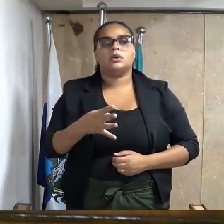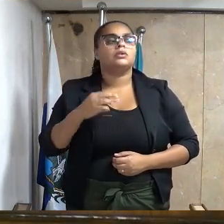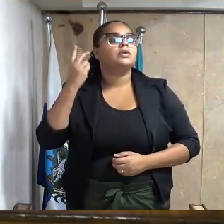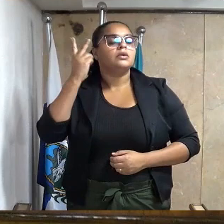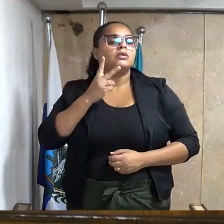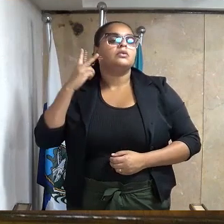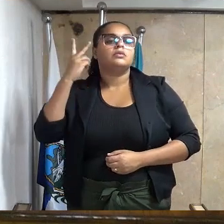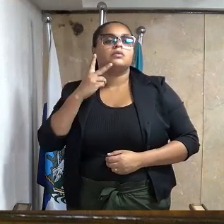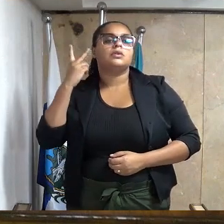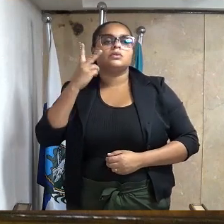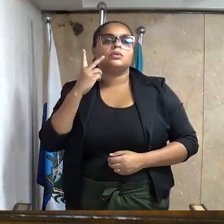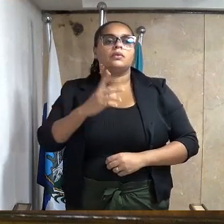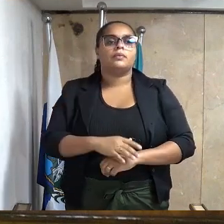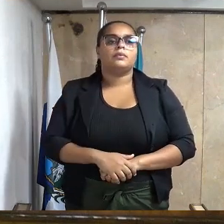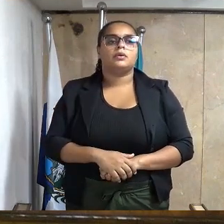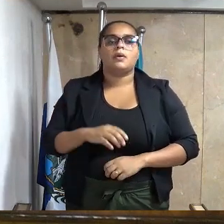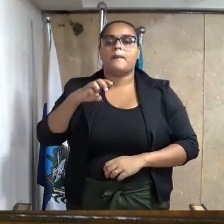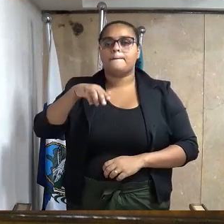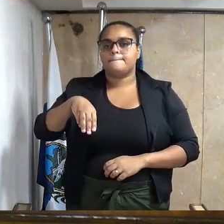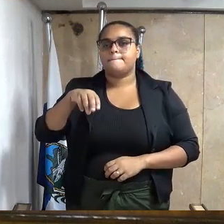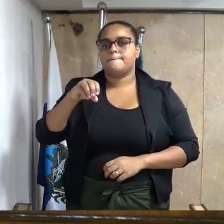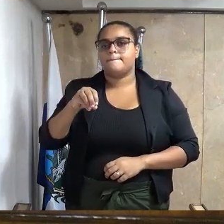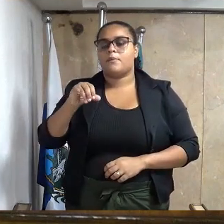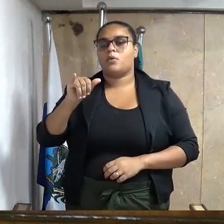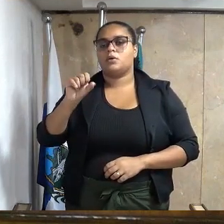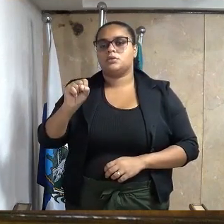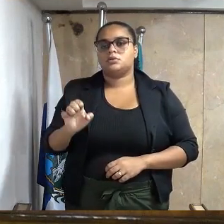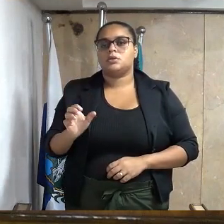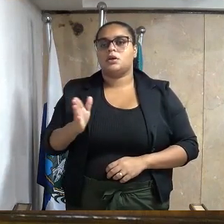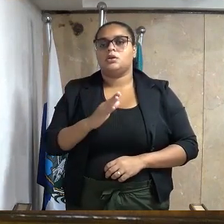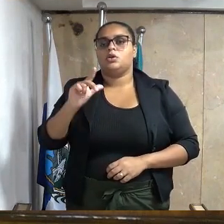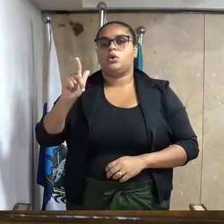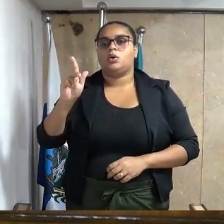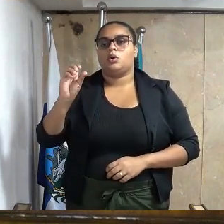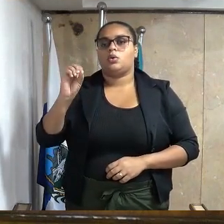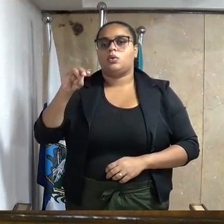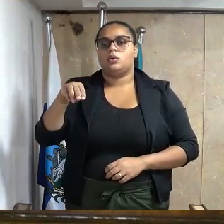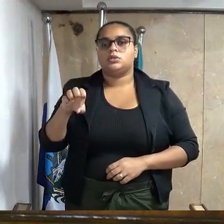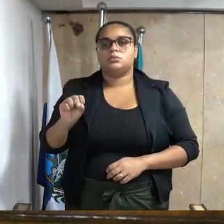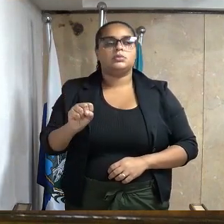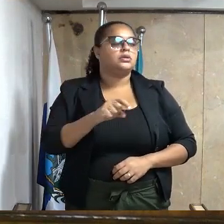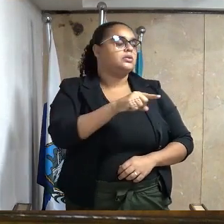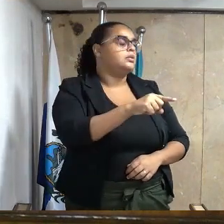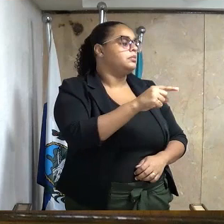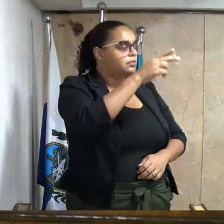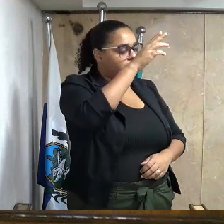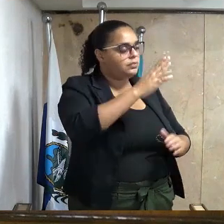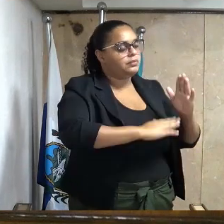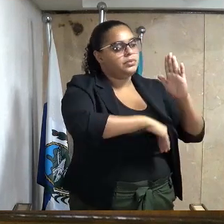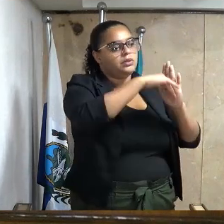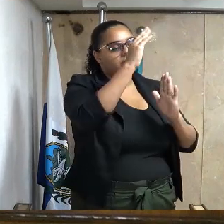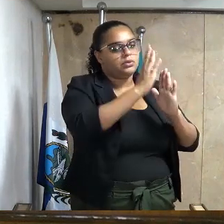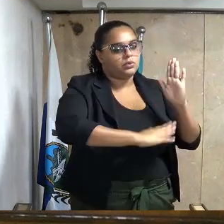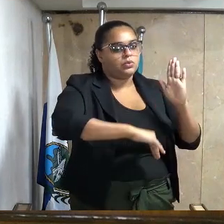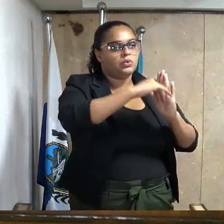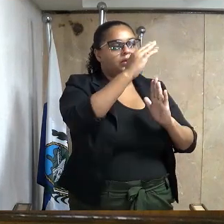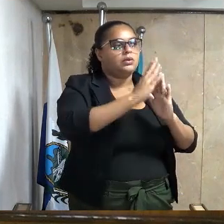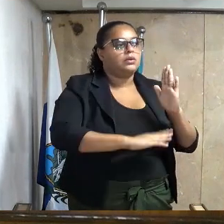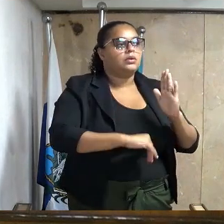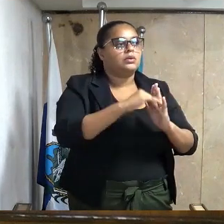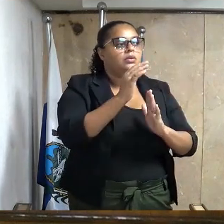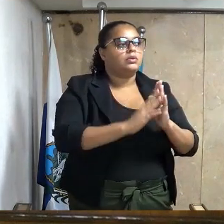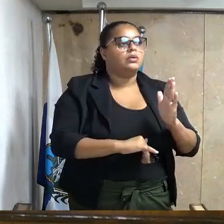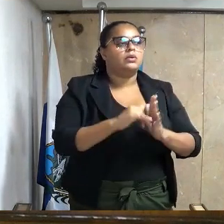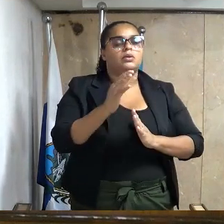do excelentíssimo senhor vereador Moisés Luiz Gomes, solicitando ao excelentíssimo senhor prefeito, pintura de sinalização gráfica